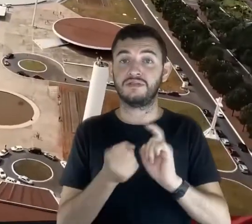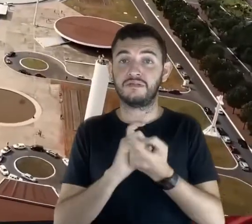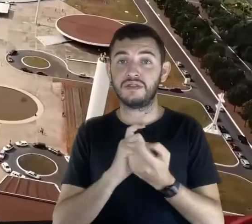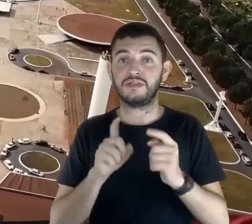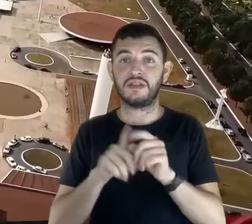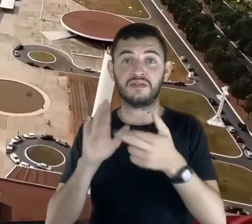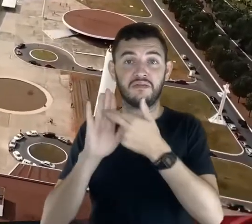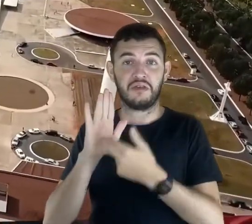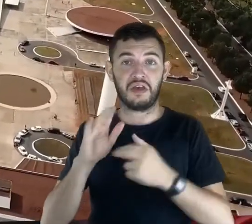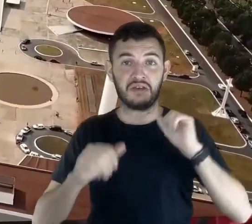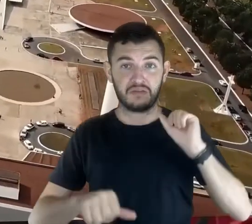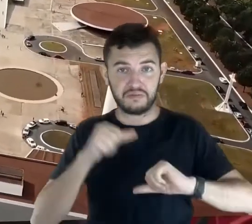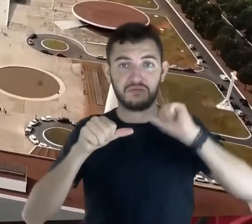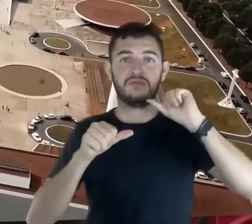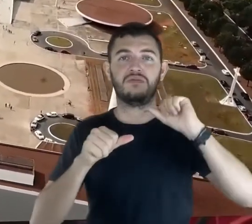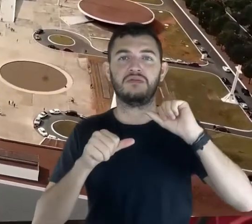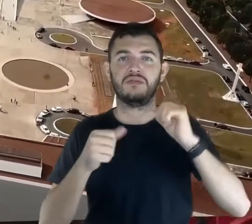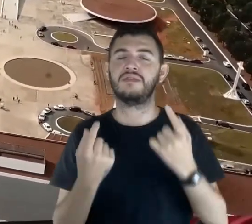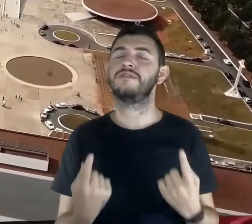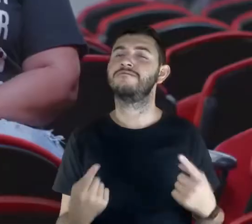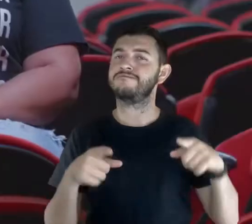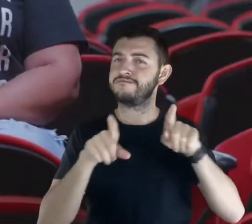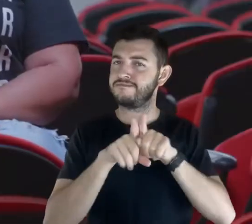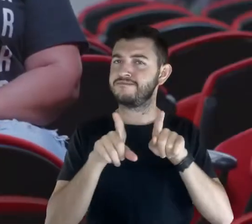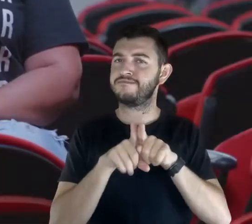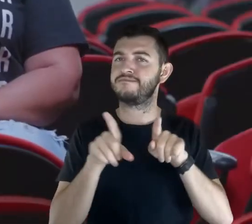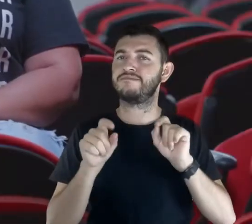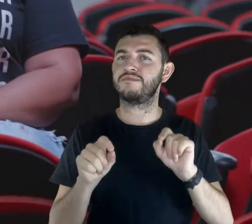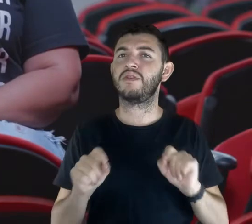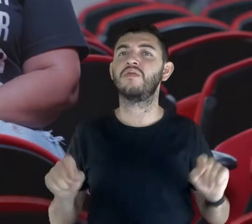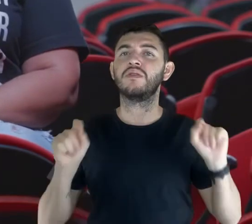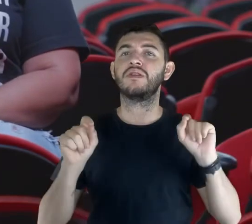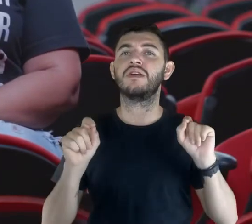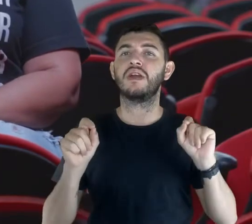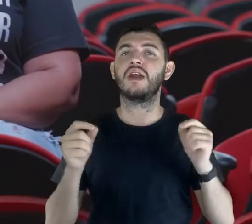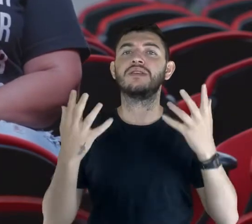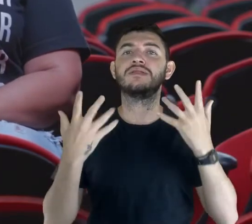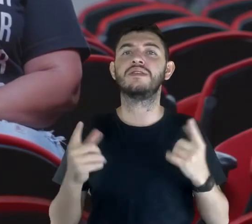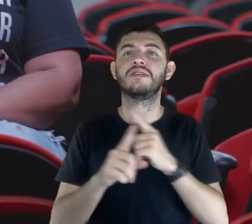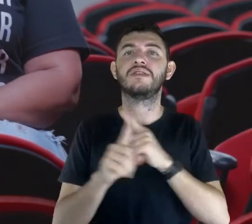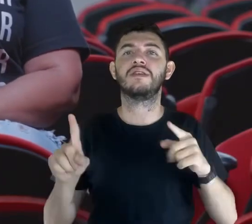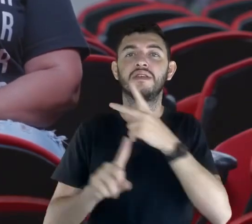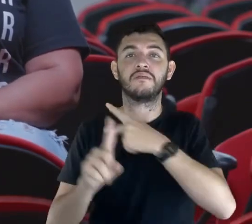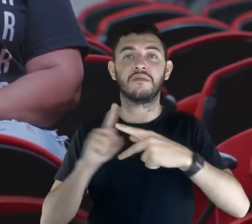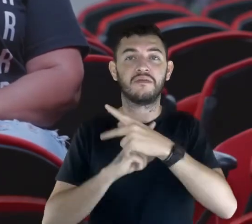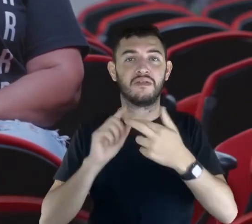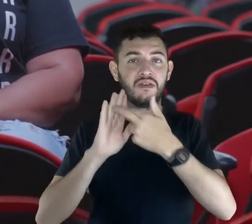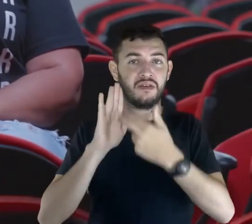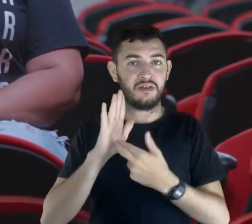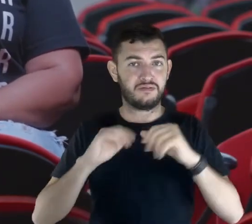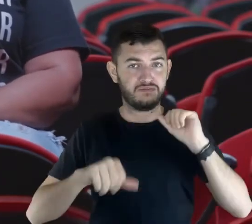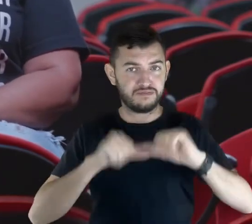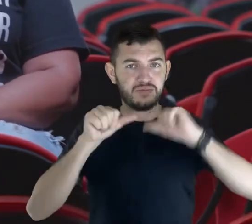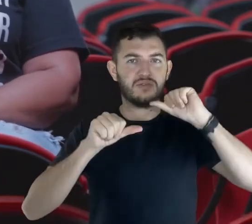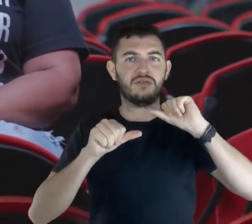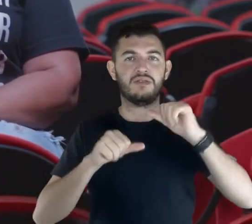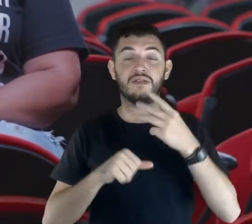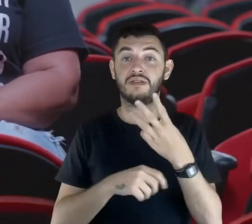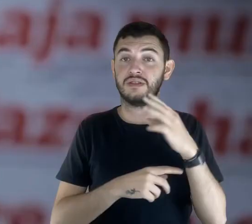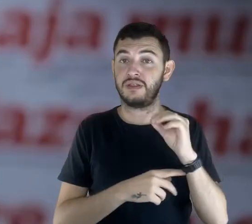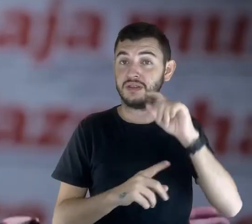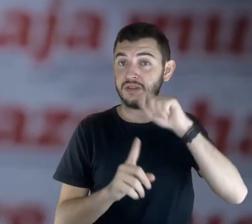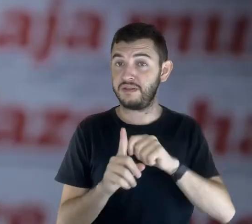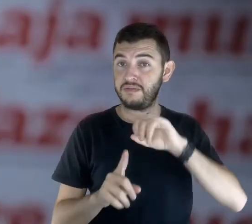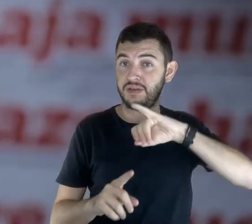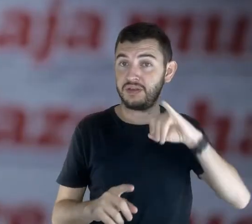reforma administrativa e também contra a reforma da Previdência.